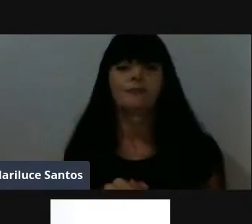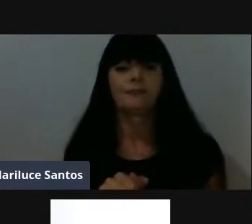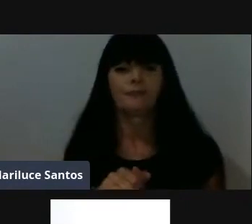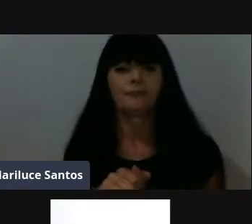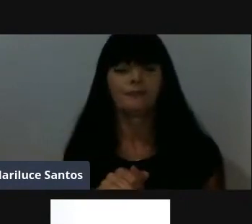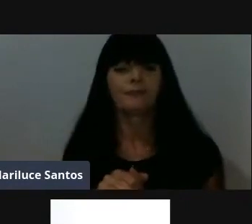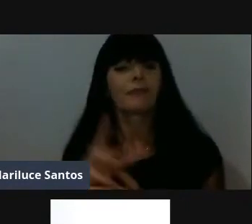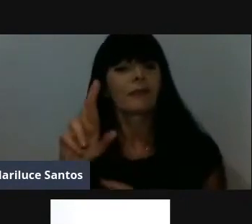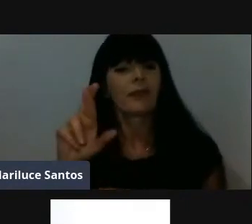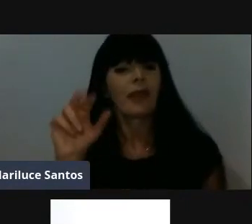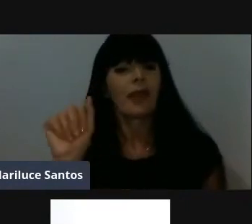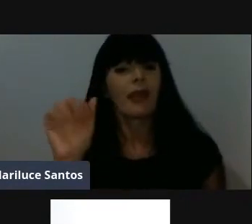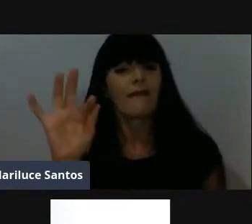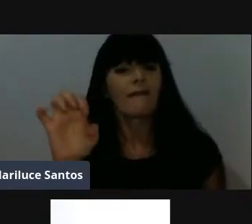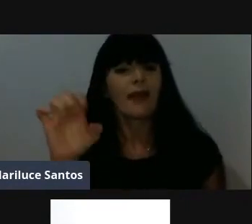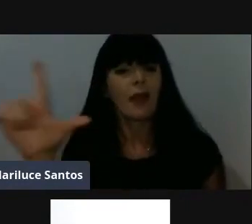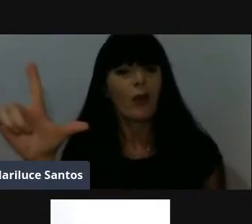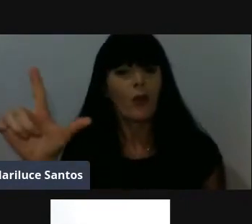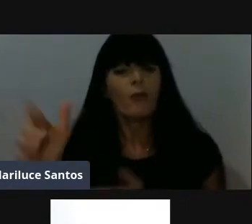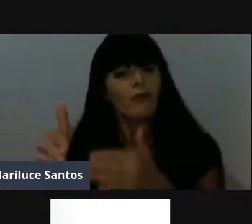Rafael, por favor.